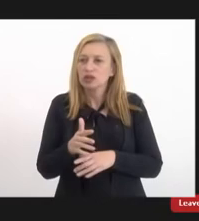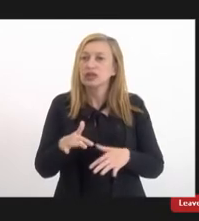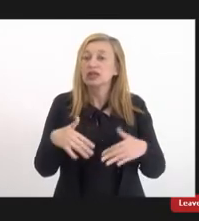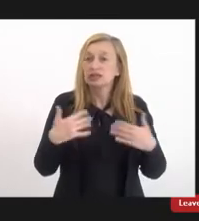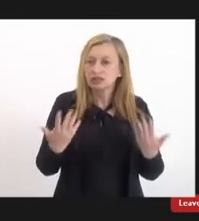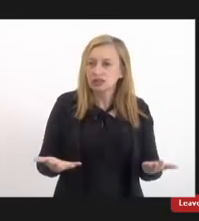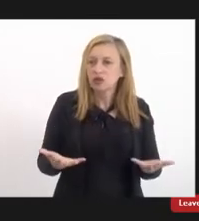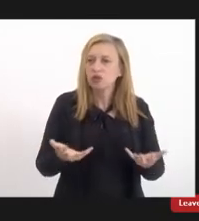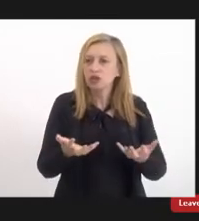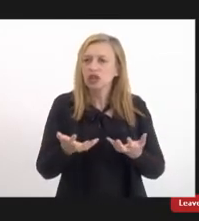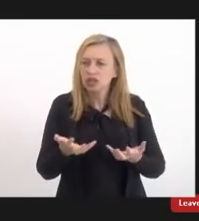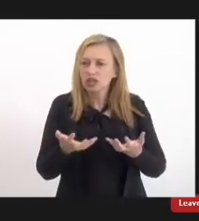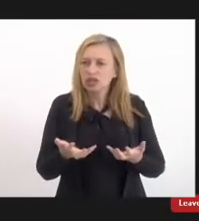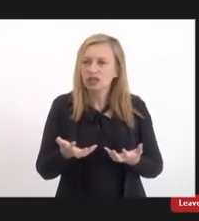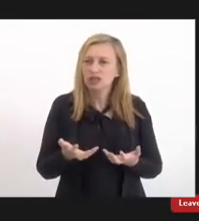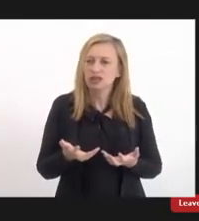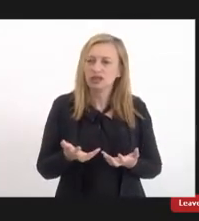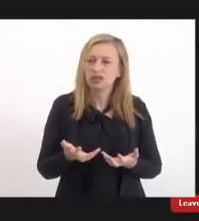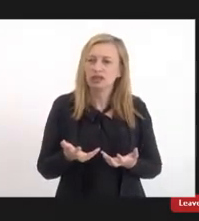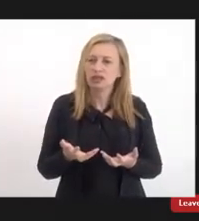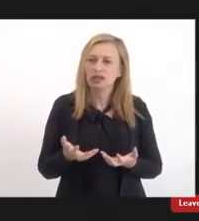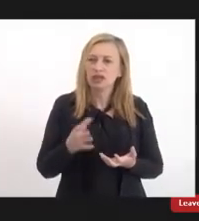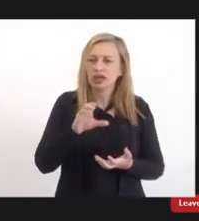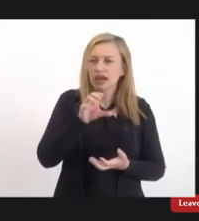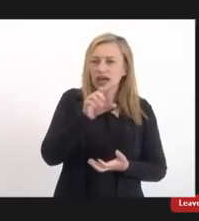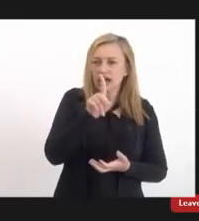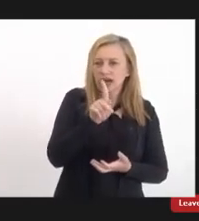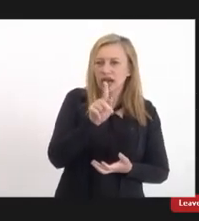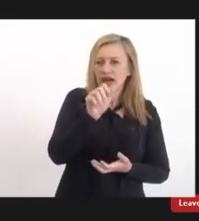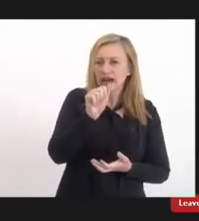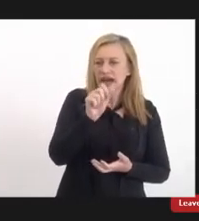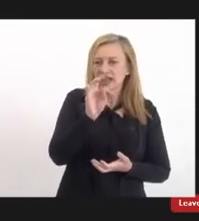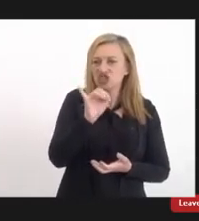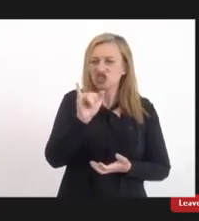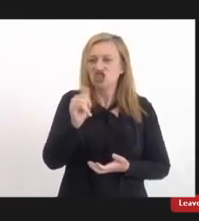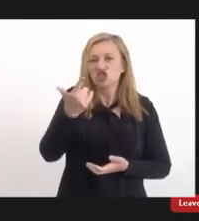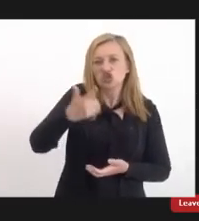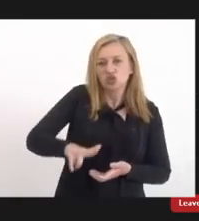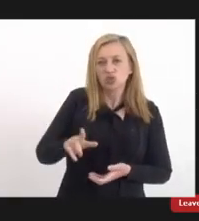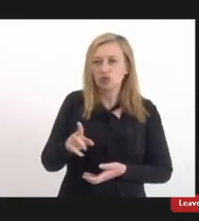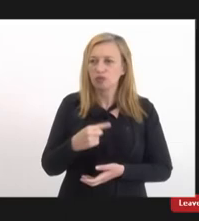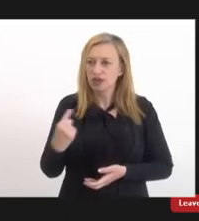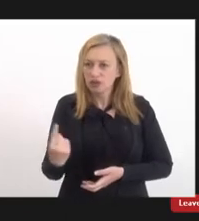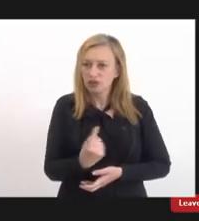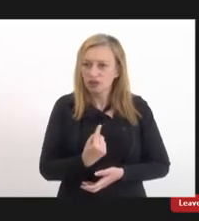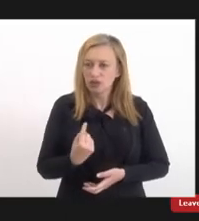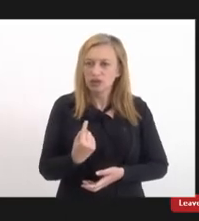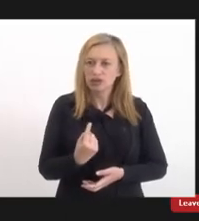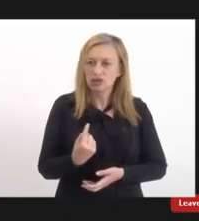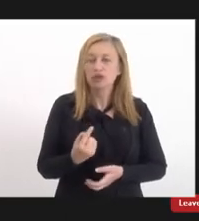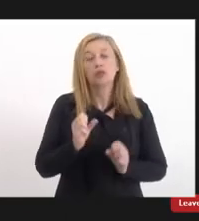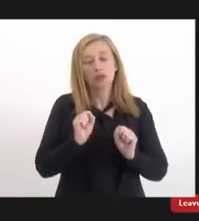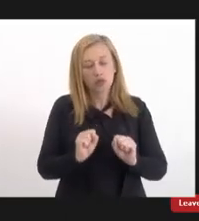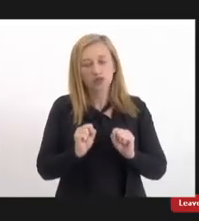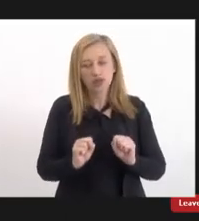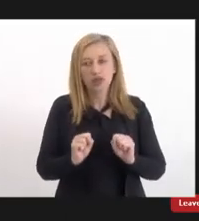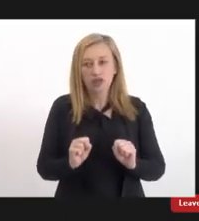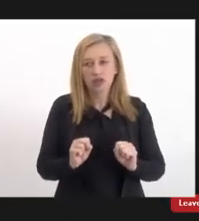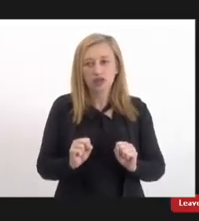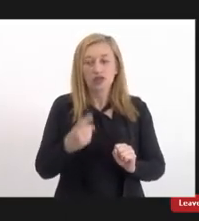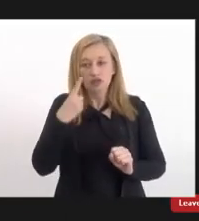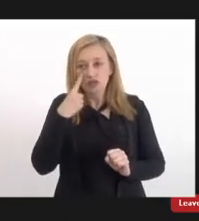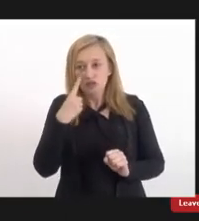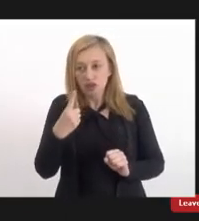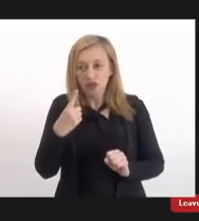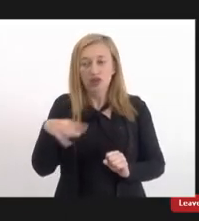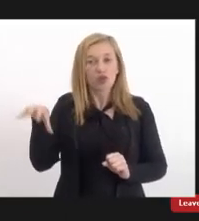Então eu queria que a Catia passasse aqui de novo para a gente, para a gente poder assistir